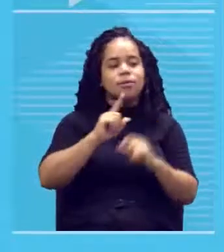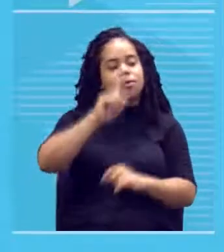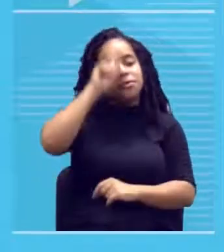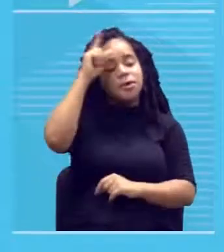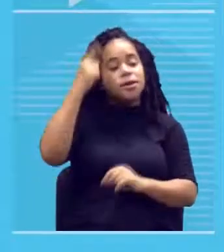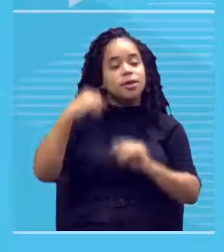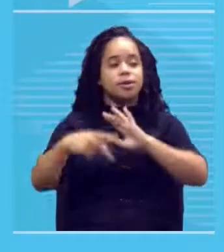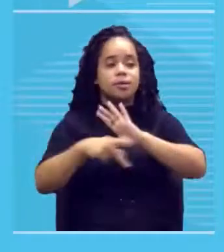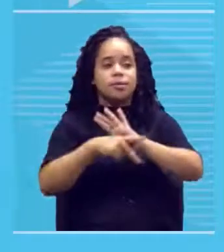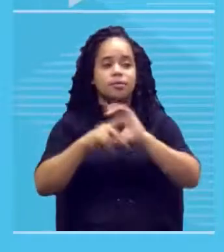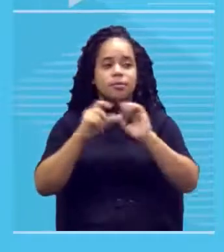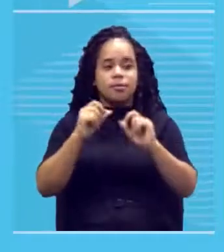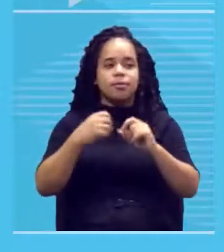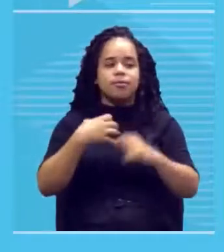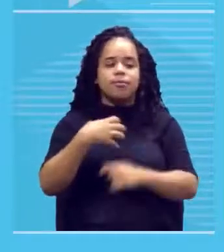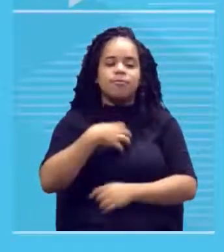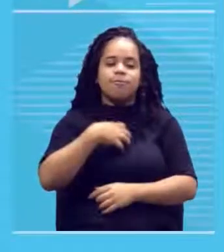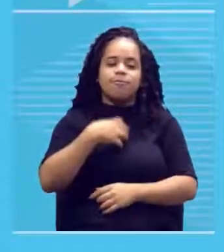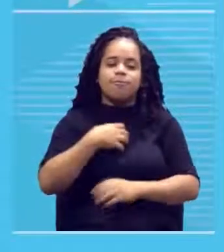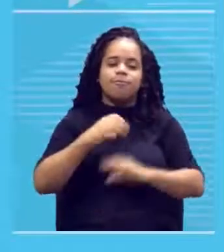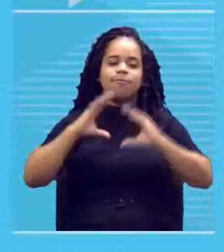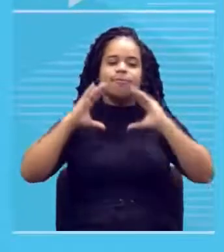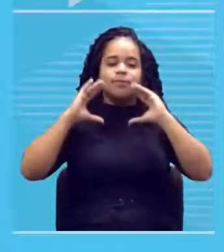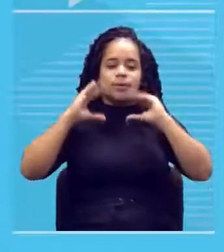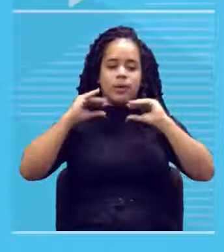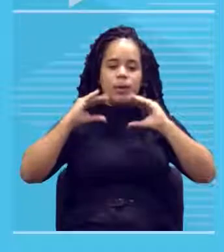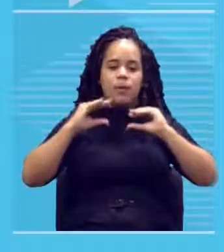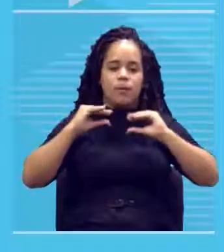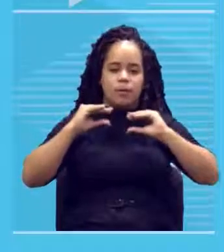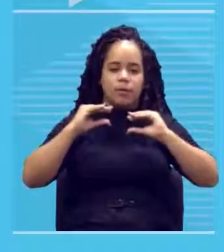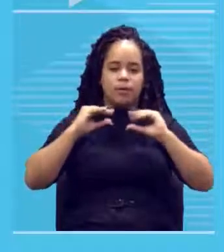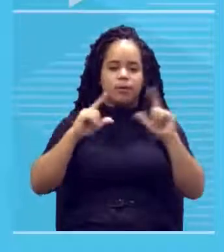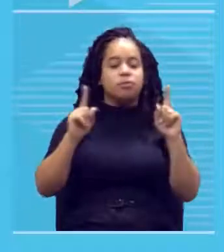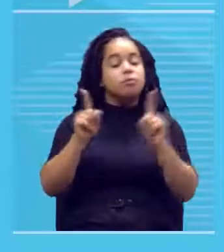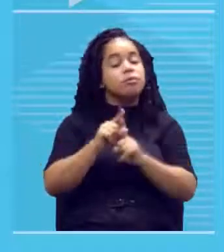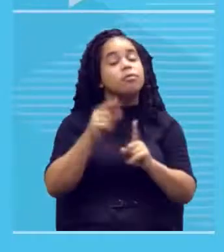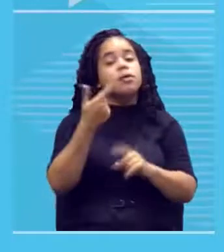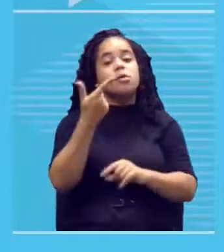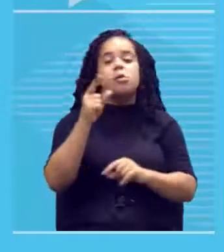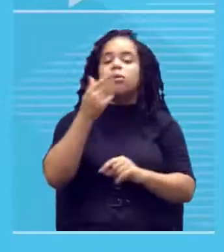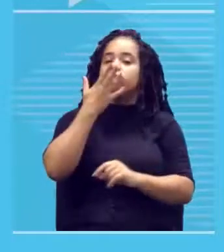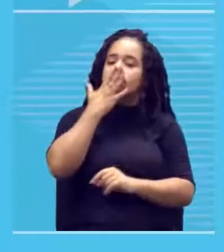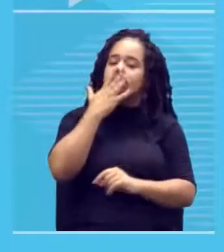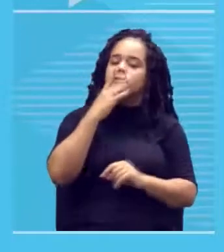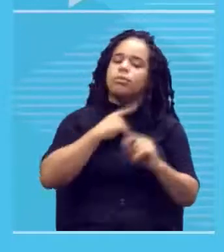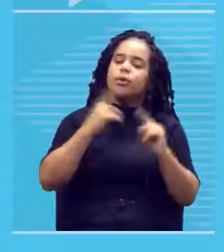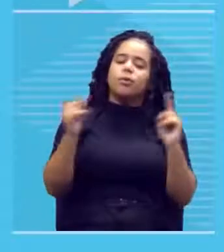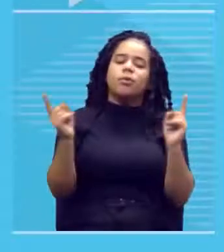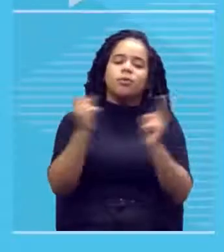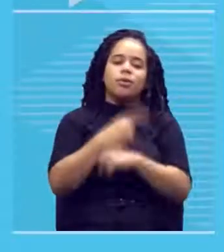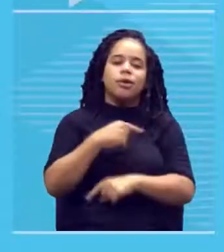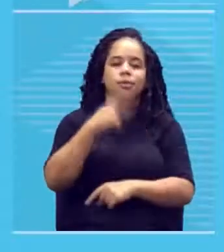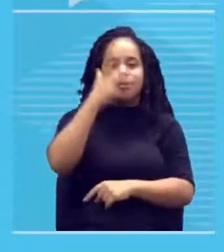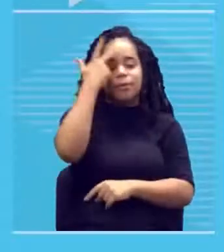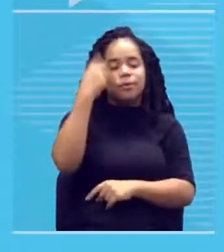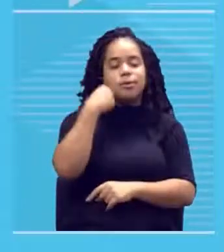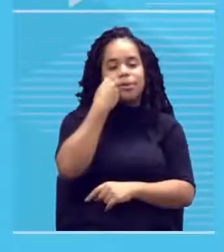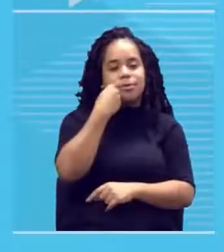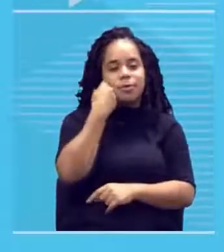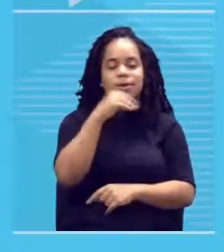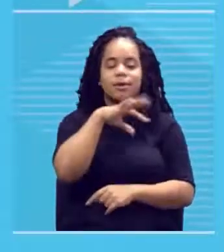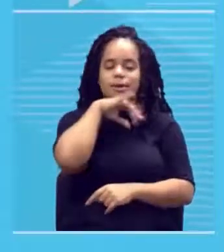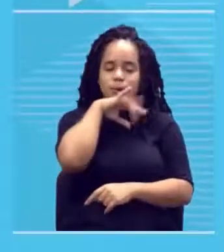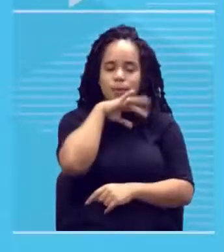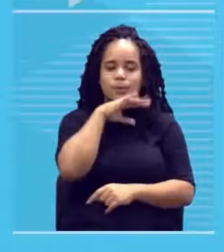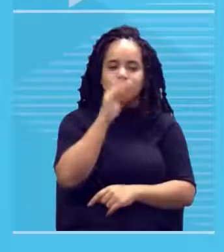uma sensação agradável. Já outras cores têm o contrário disso. pessoa tem uma experiência ruim com uma cor